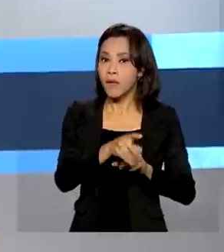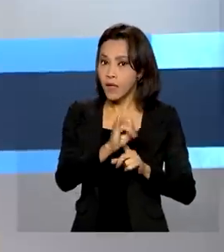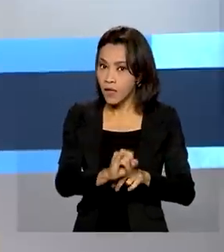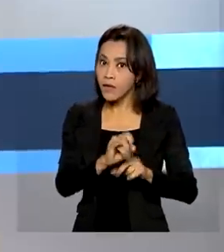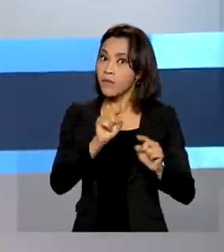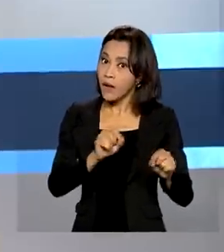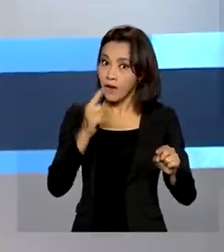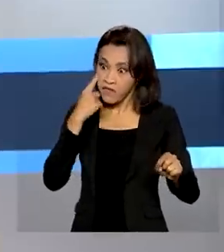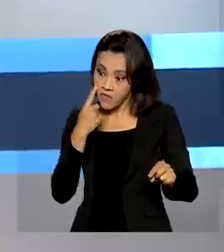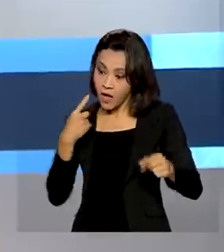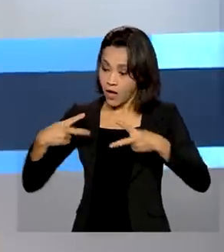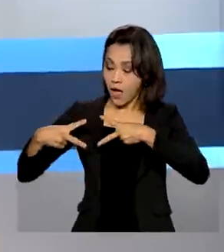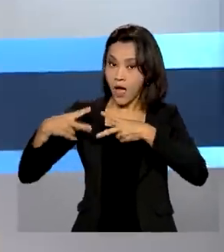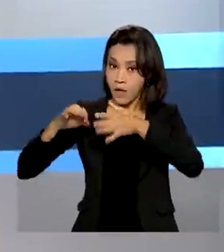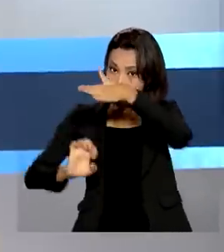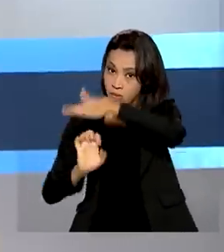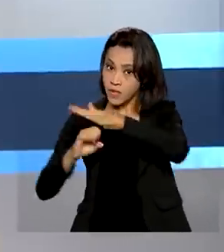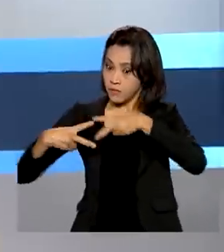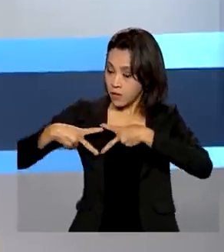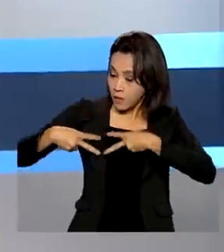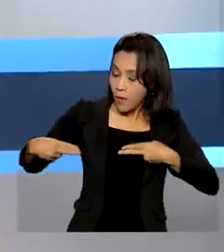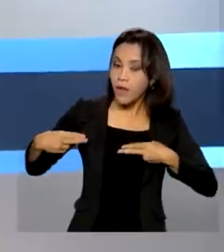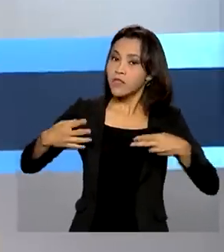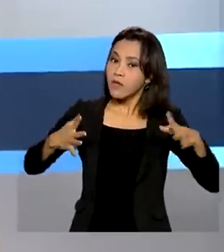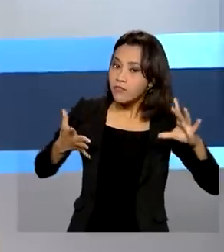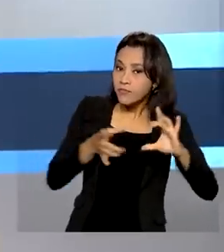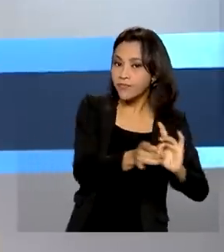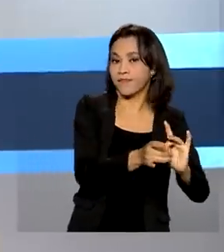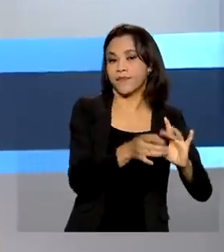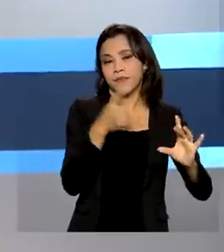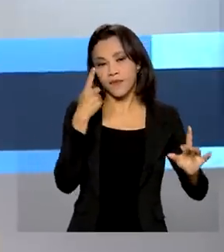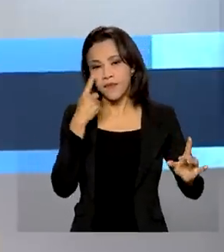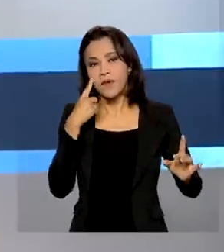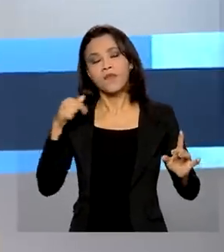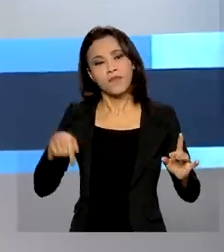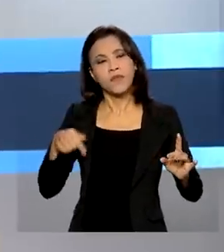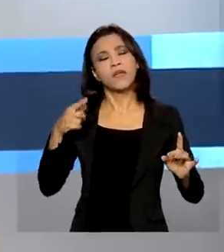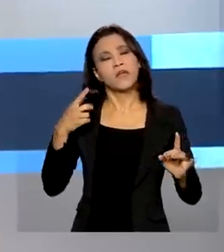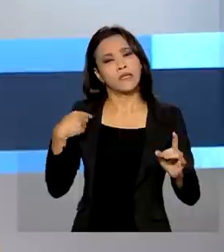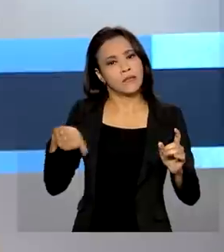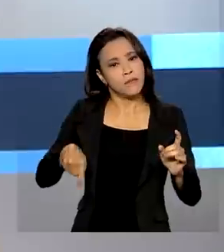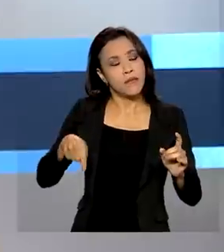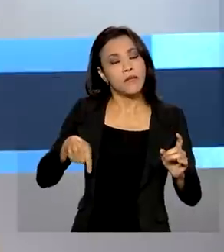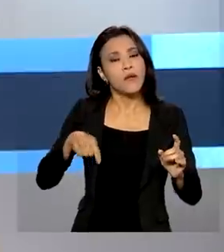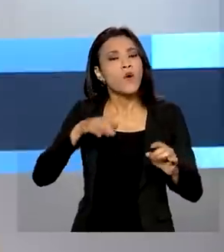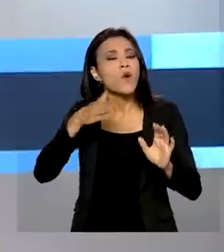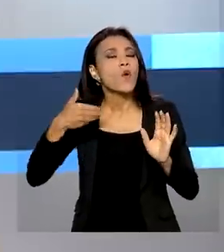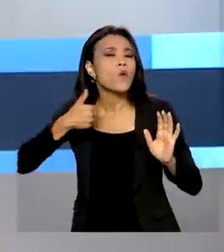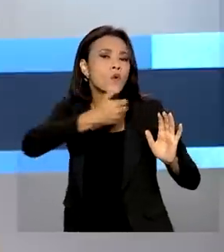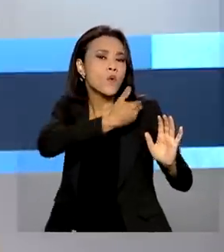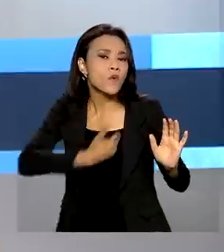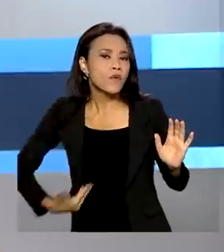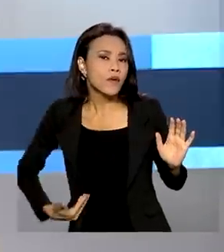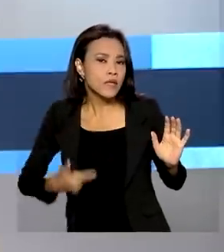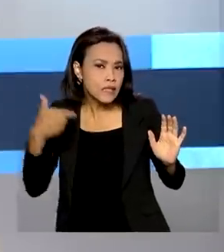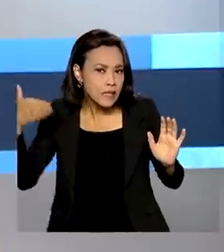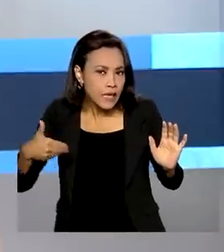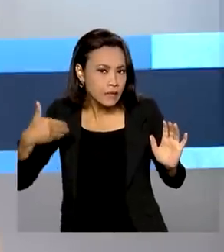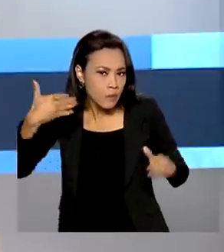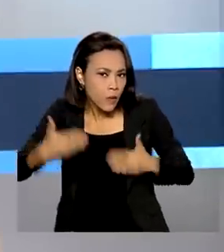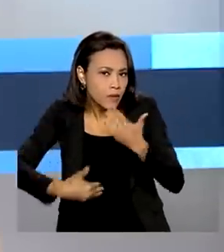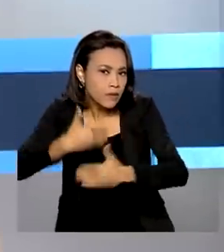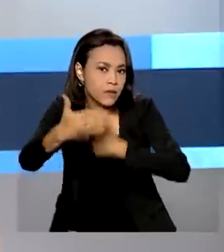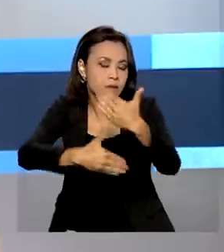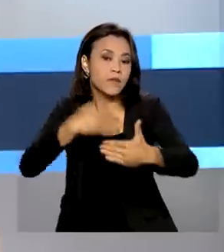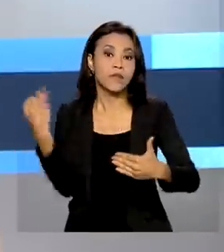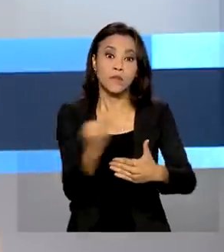O objetivo agora é iniciar os estudos para uma possível desestatização da empresa. De acordo com o governo, o processo é fundamental para